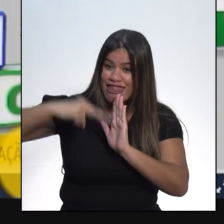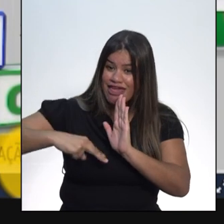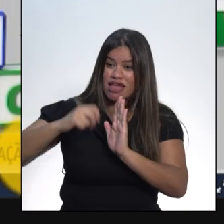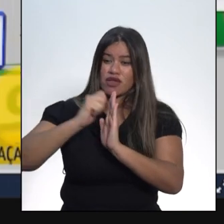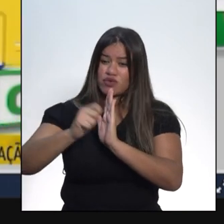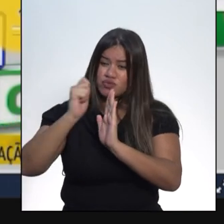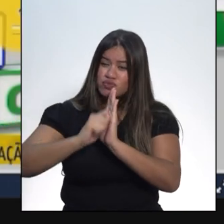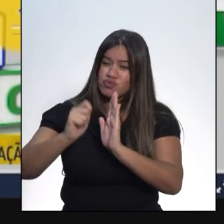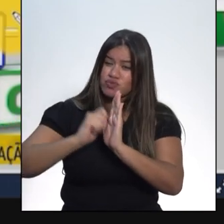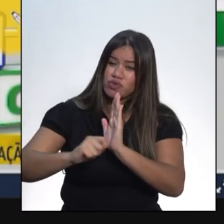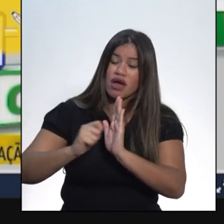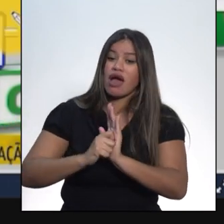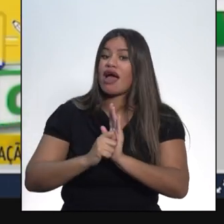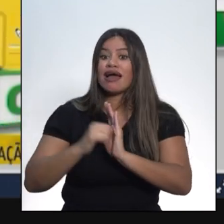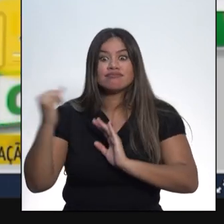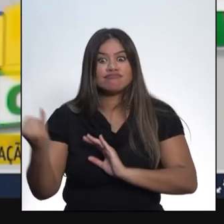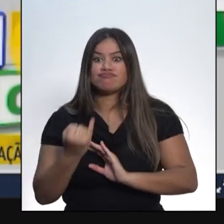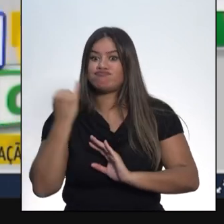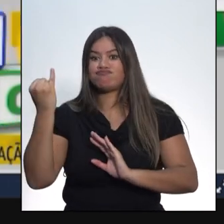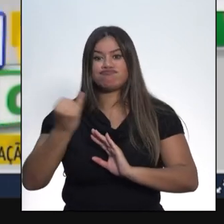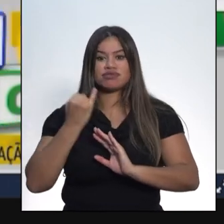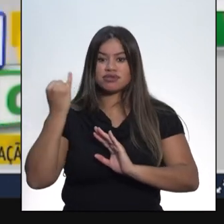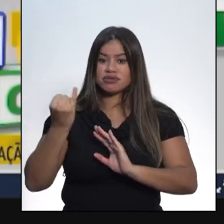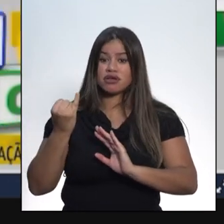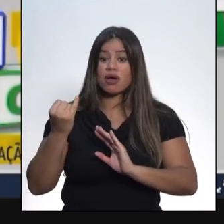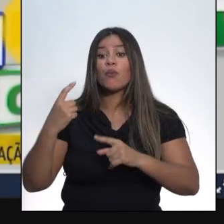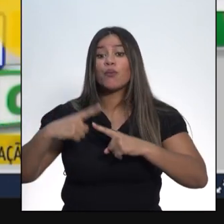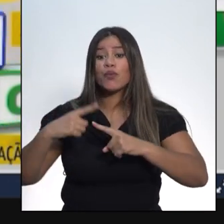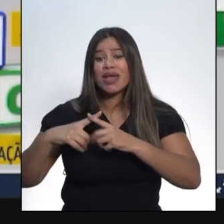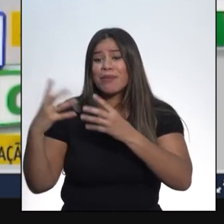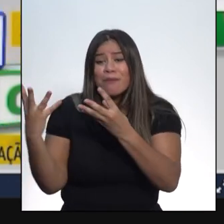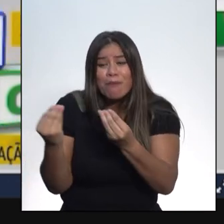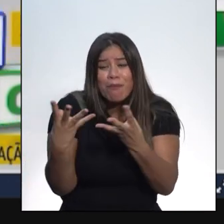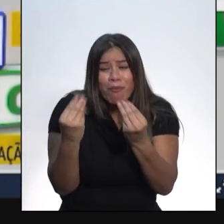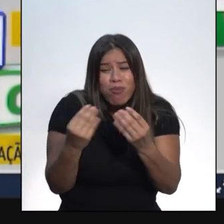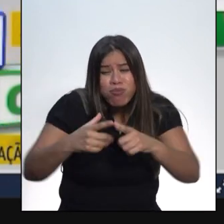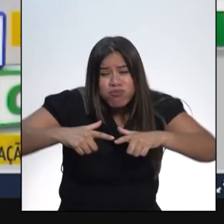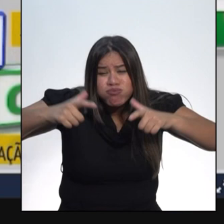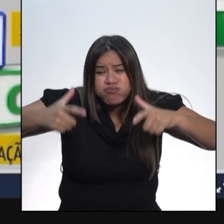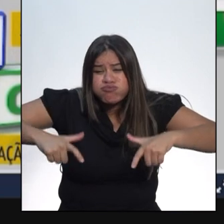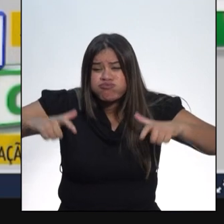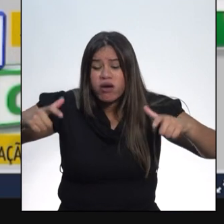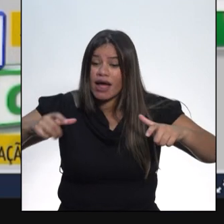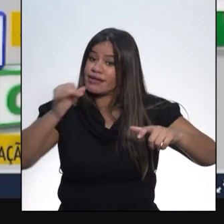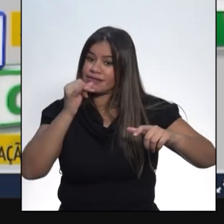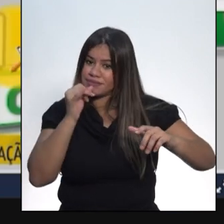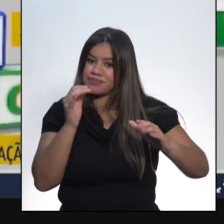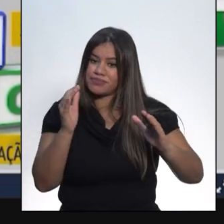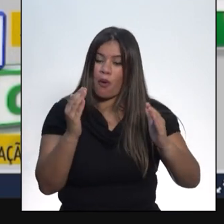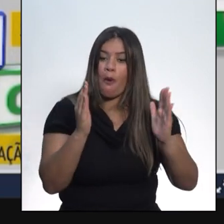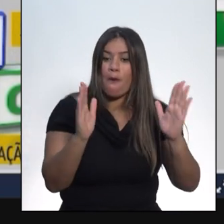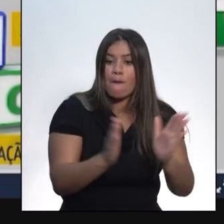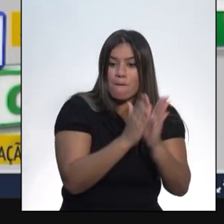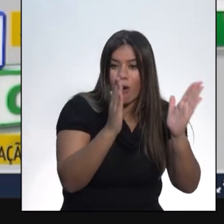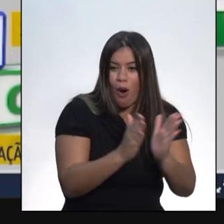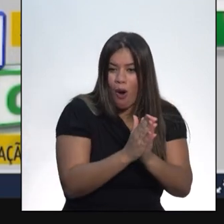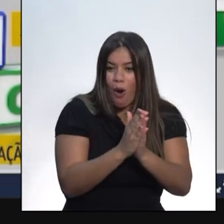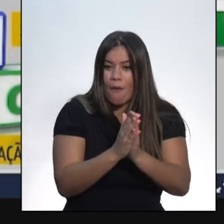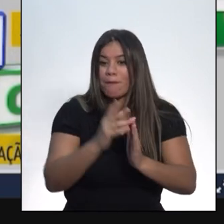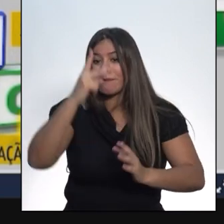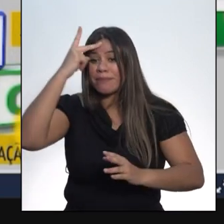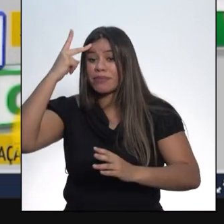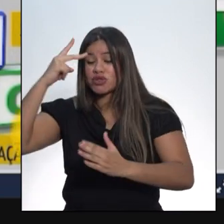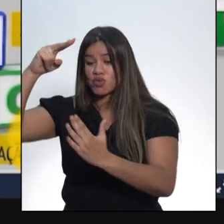que a renda. Havia muito mais analfabetos do que pessoas pobres no Brasil. Dessa forma, as